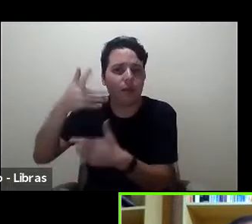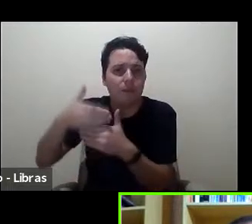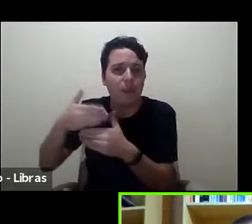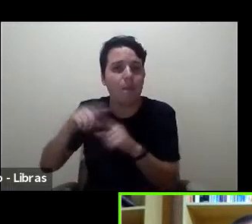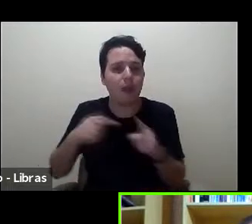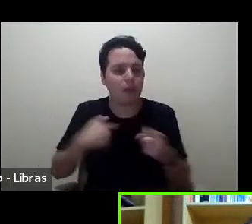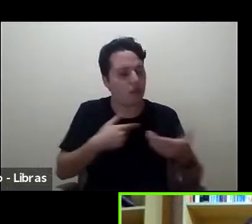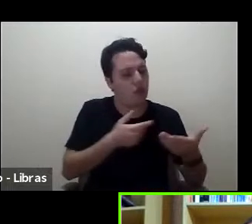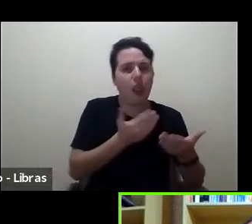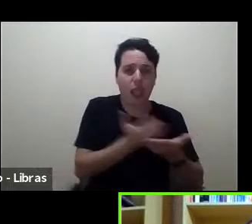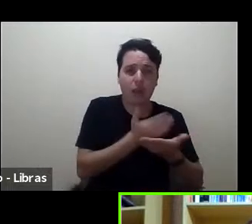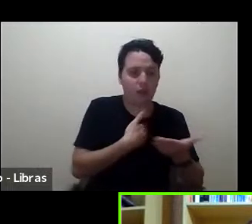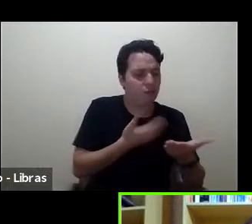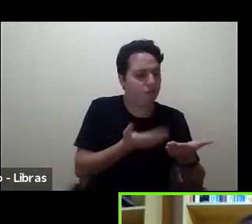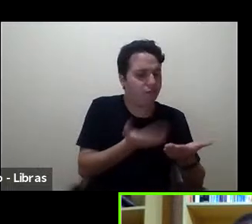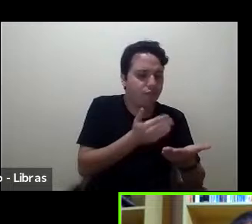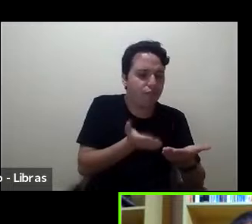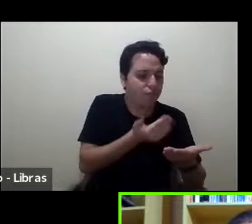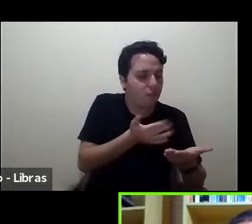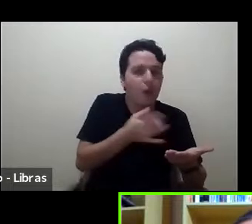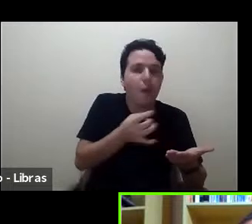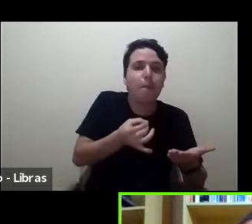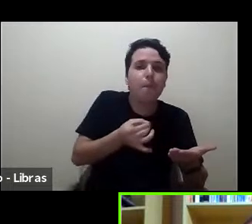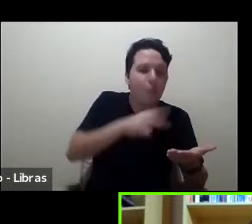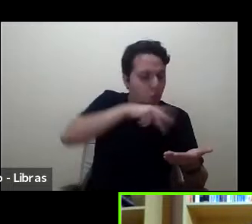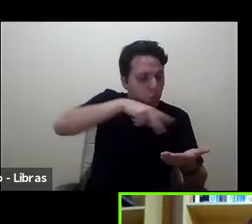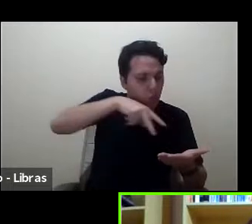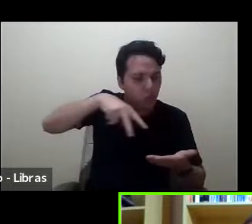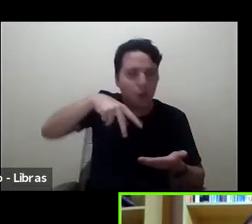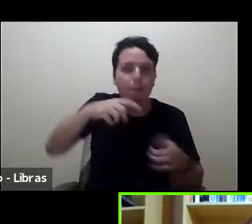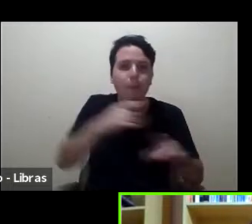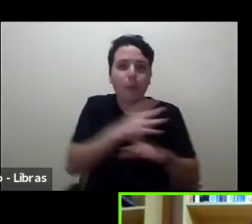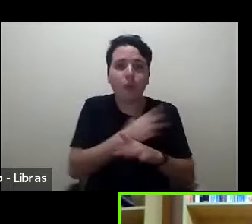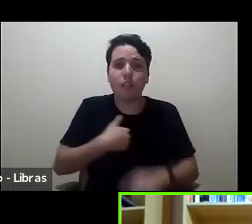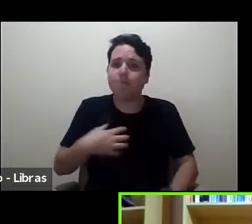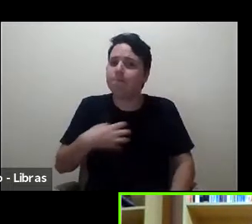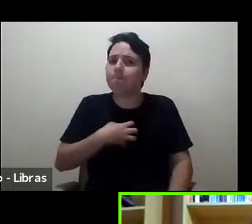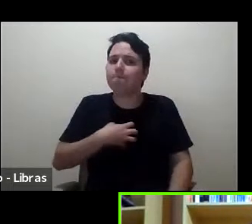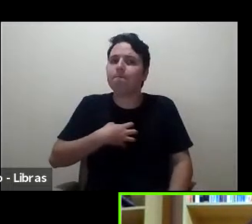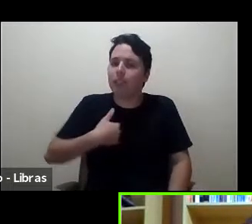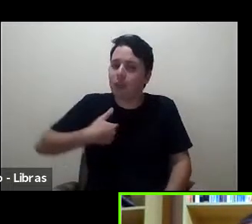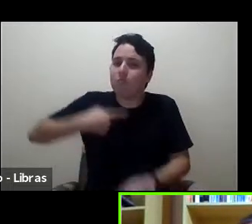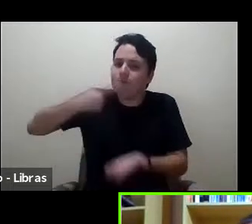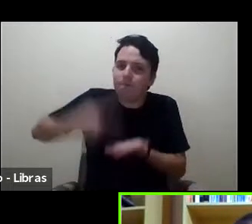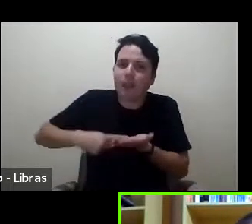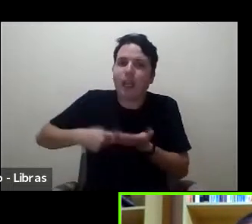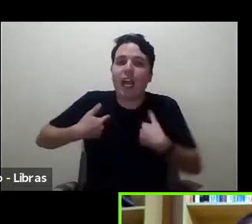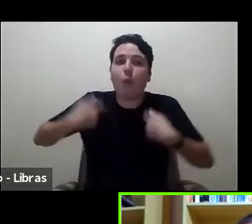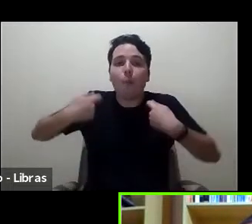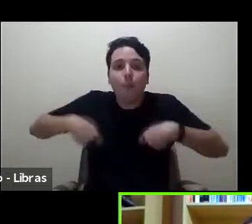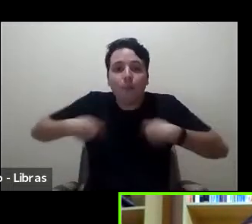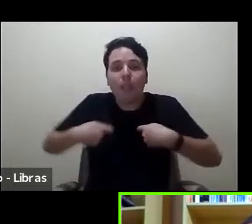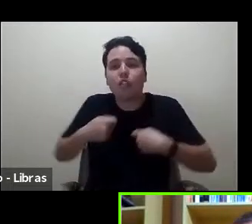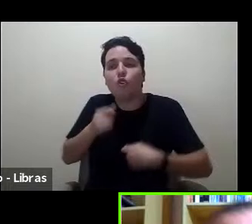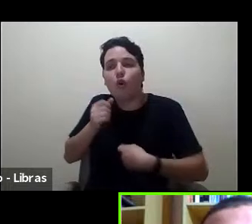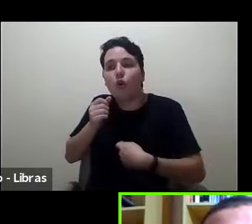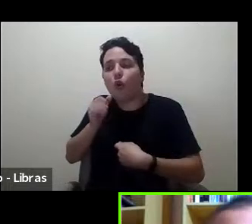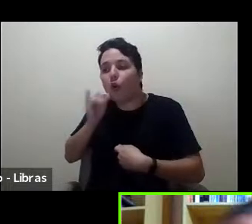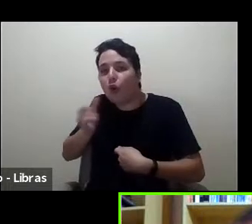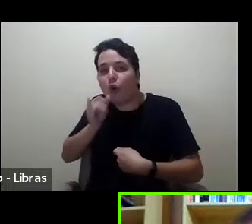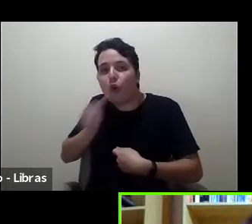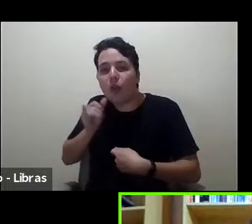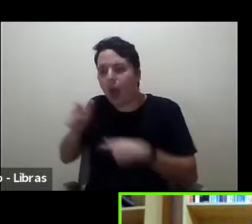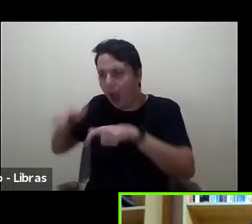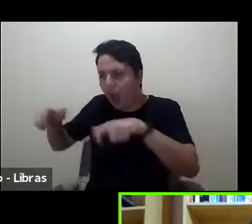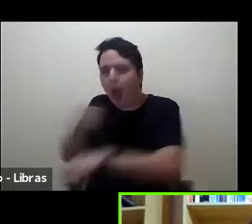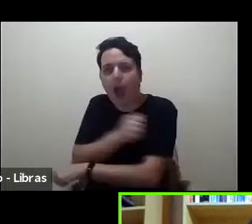estava absolutamente comprometido de que eu tinha que contar sobre aquele livro para além dos meus alunos de sala de aula que eu tinha que contar